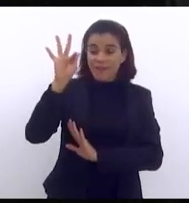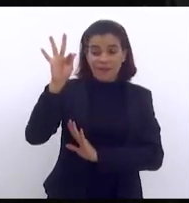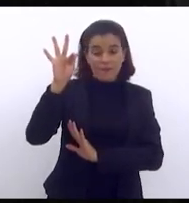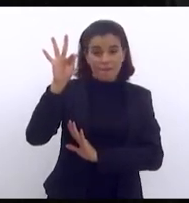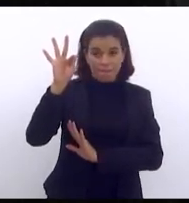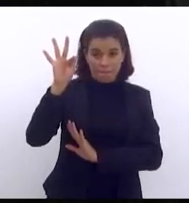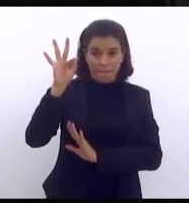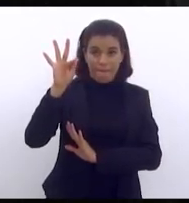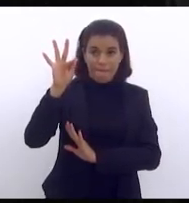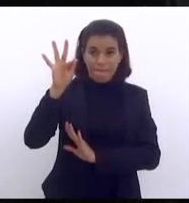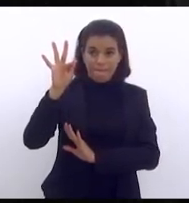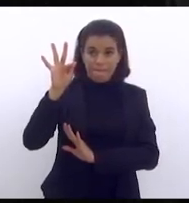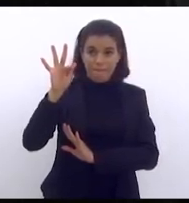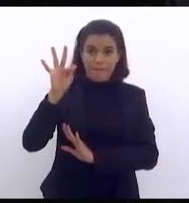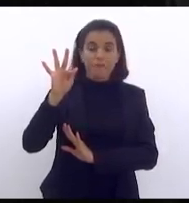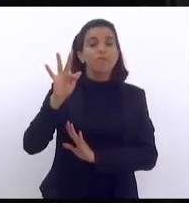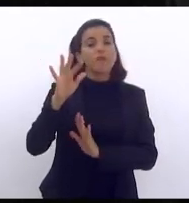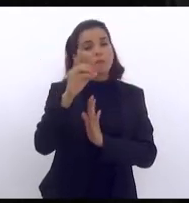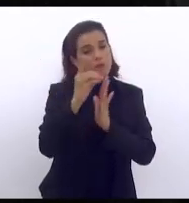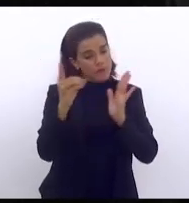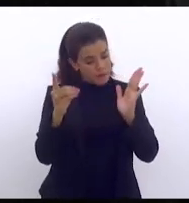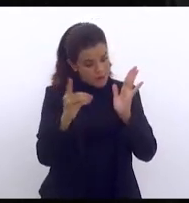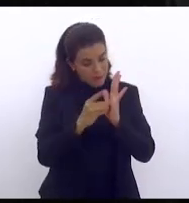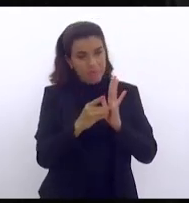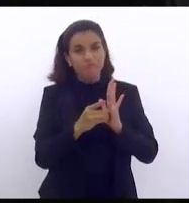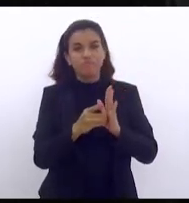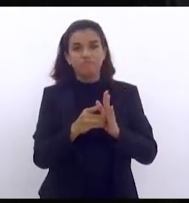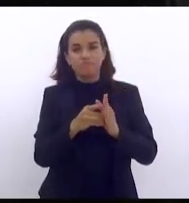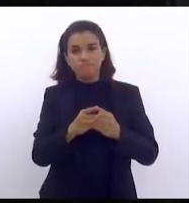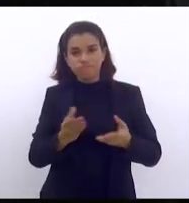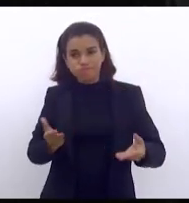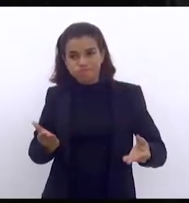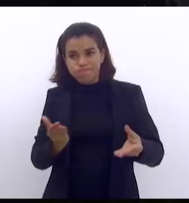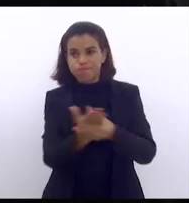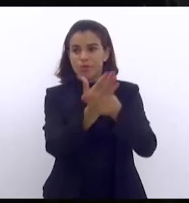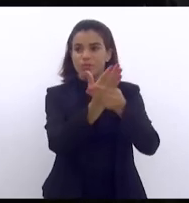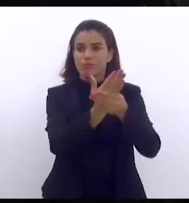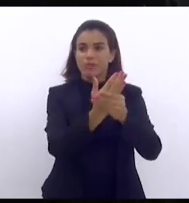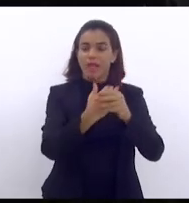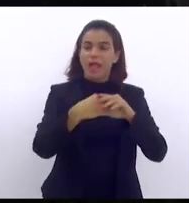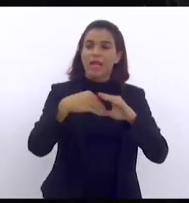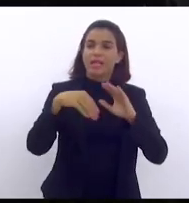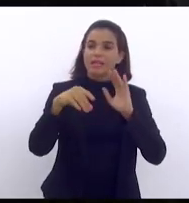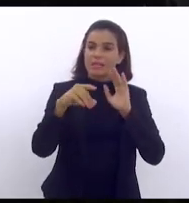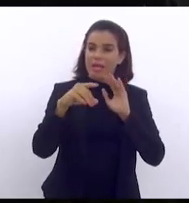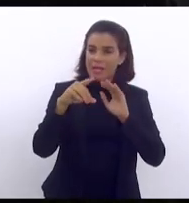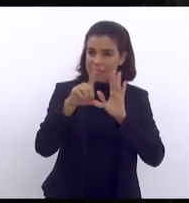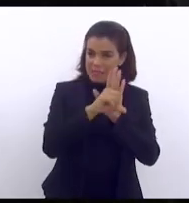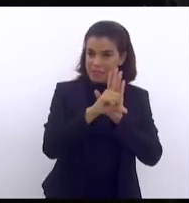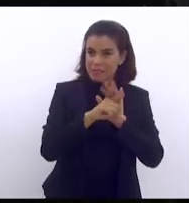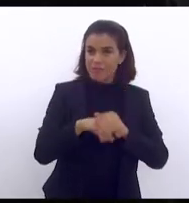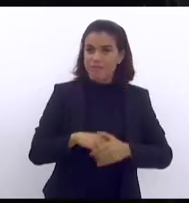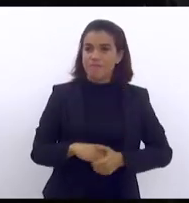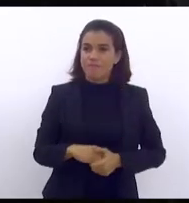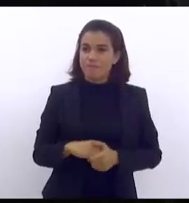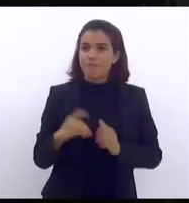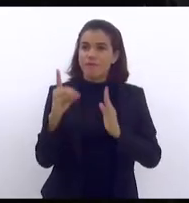o governador por decreto introduziu na nossa legislação decreto inclusive